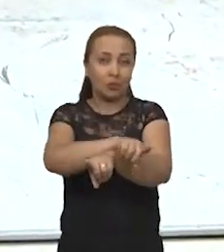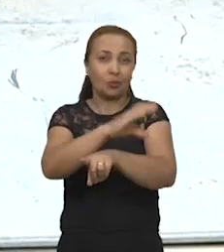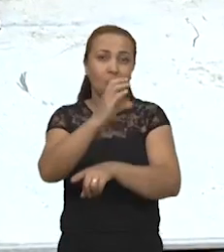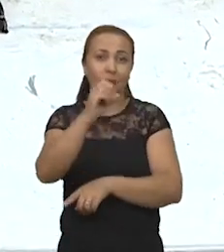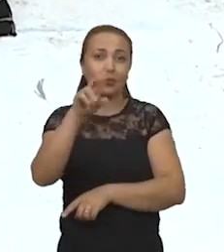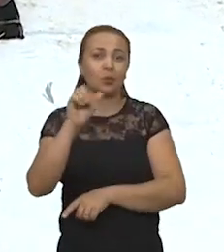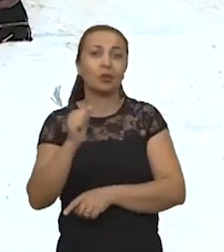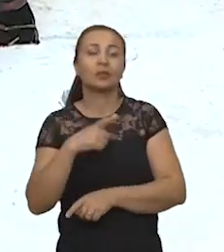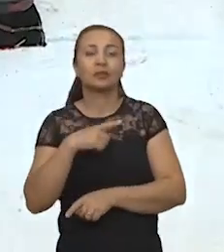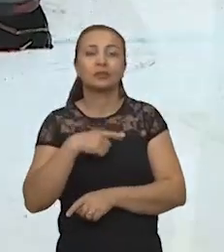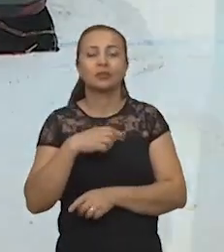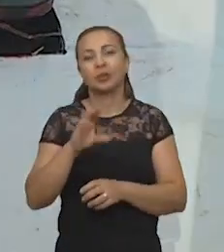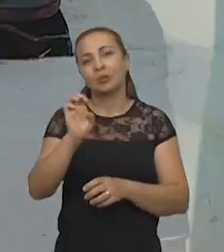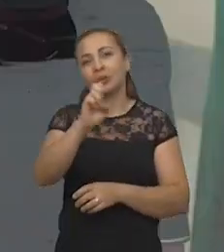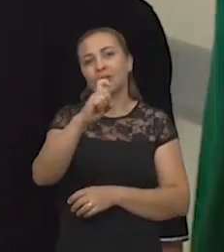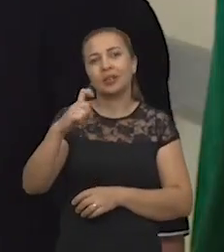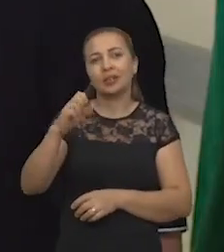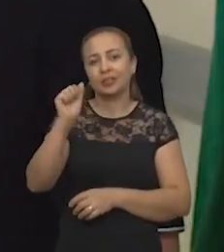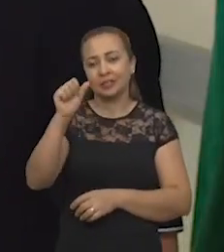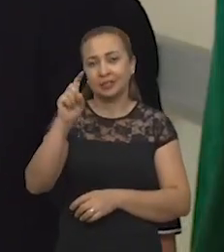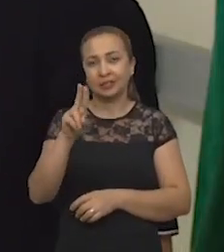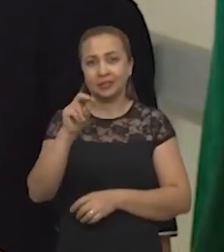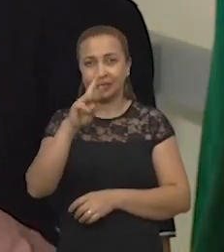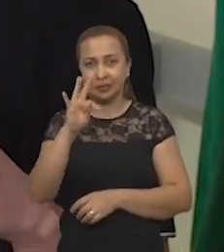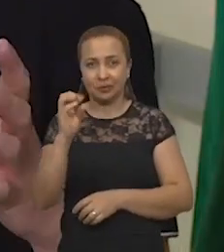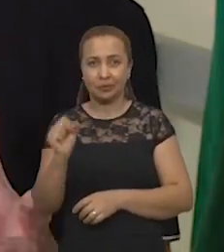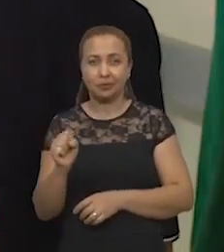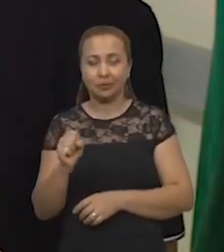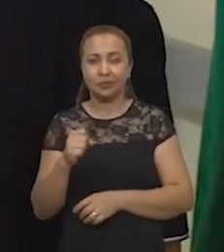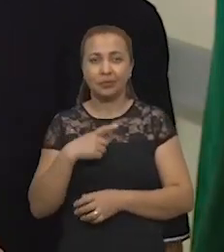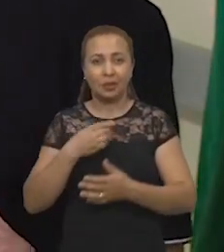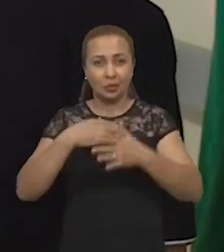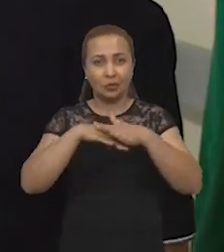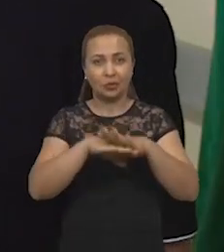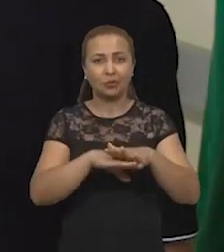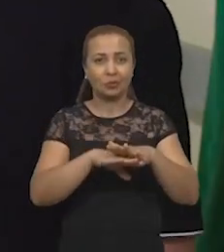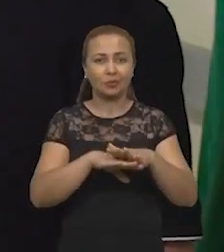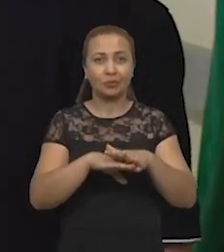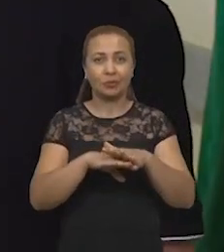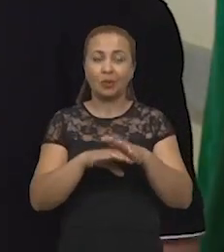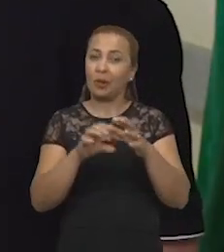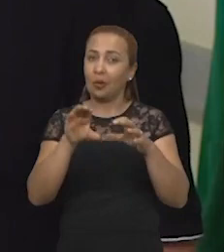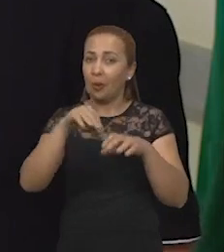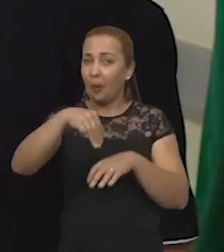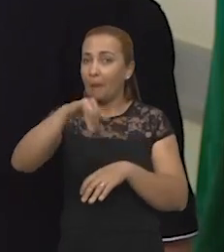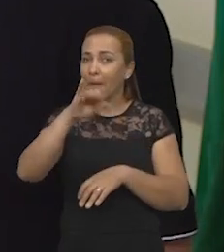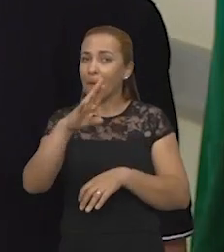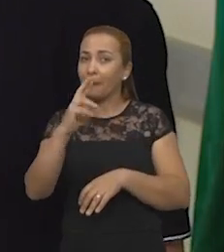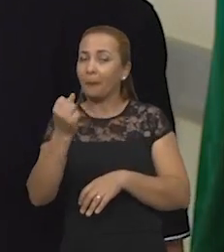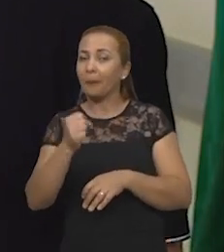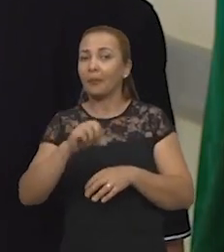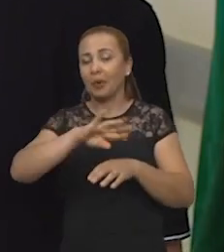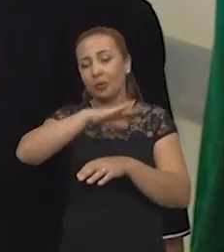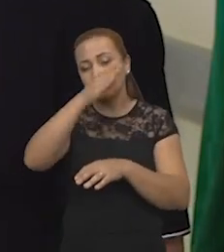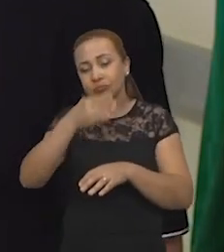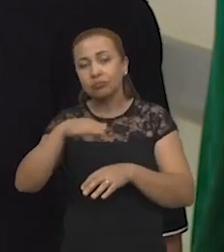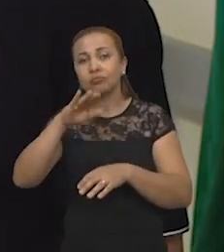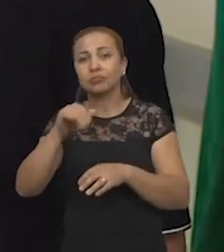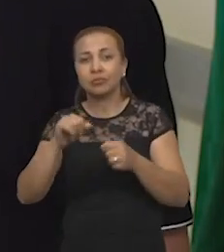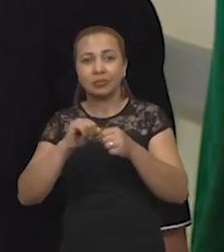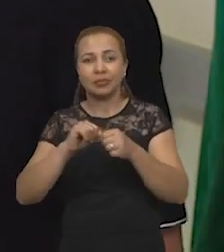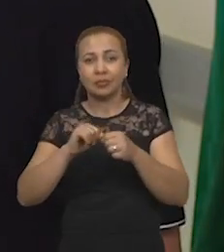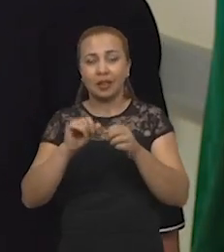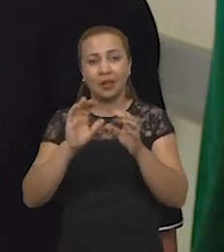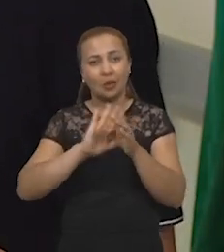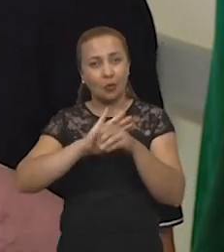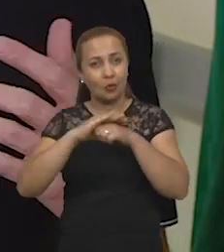funciona como um exaustor. Então essa parte interna do micro-ondas, a gente fez um isolamento com um filme polimérico